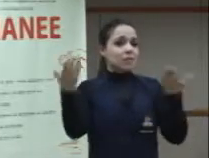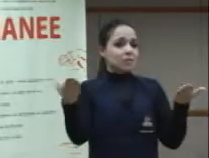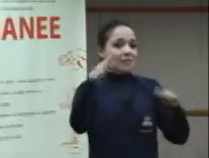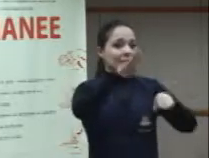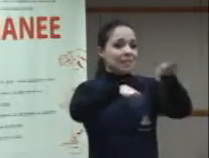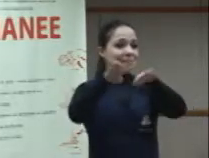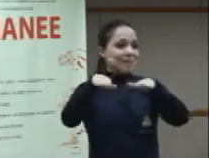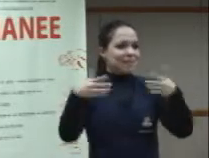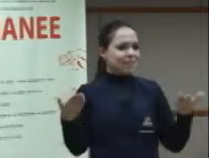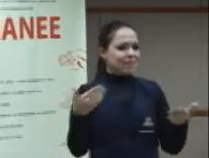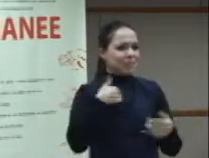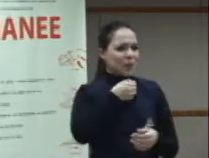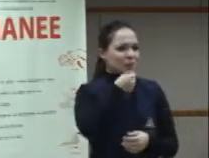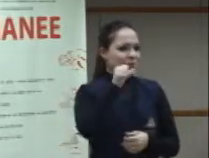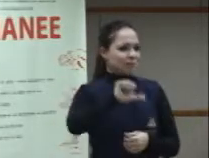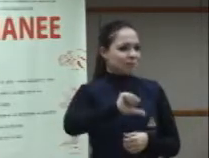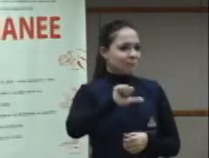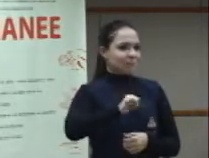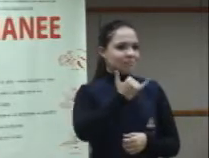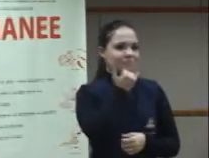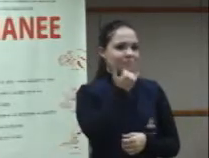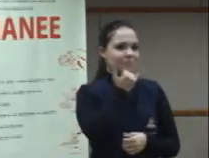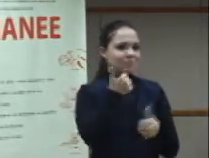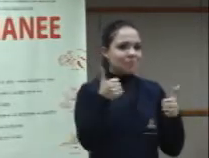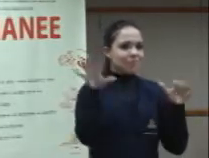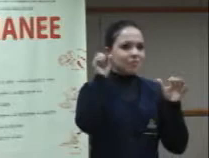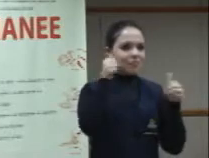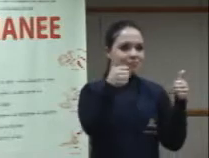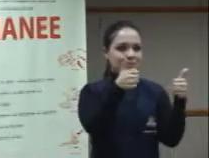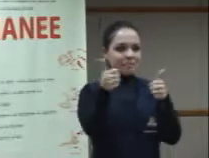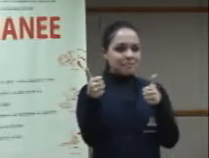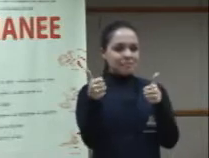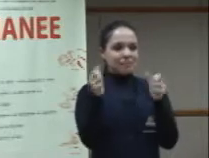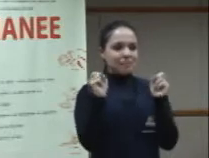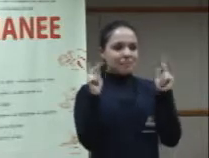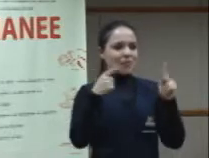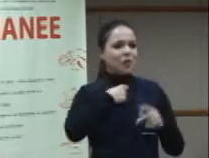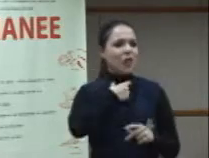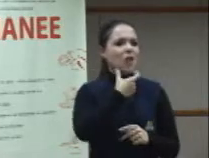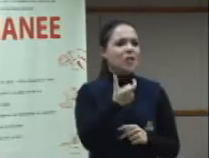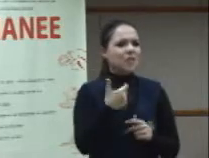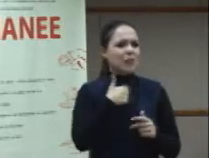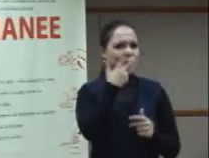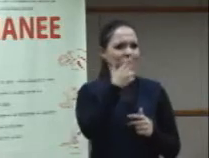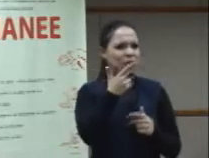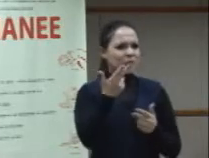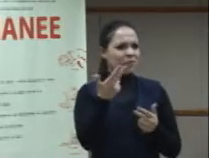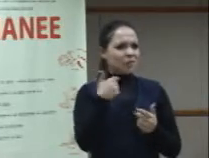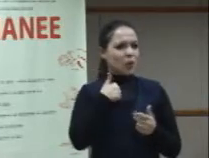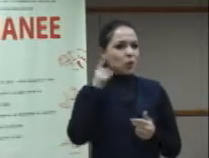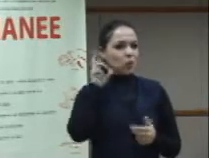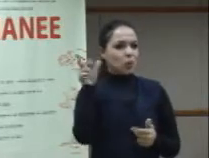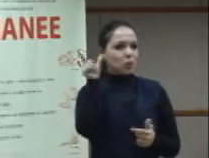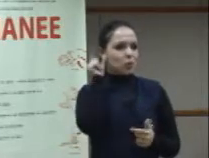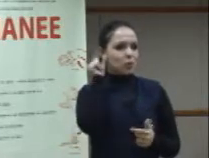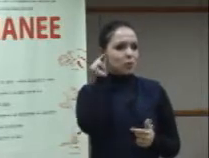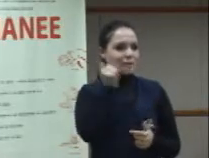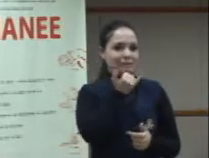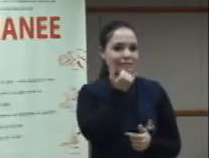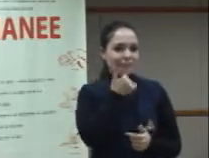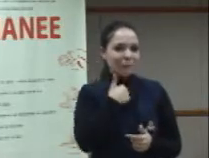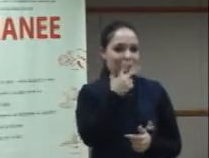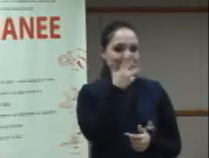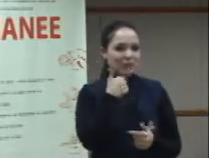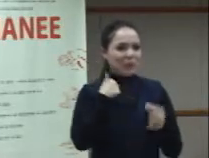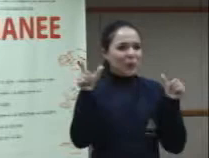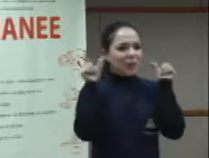inserido. Não tem que o microfone segue funcionando? É? Não sei se a minha voz só ou eu estou ficando surdo de tanto conviver.